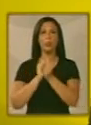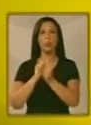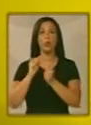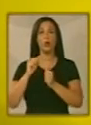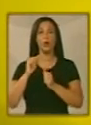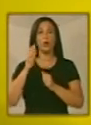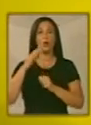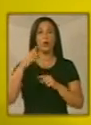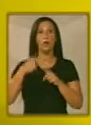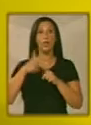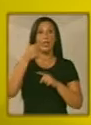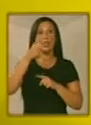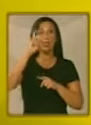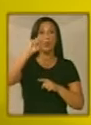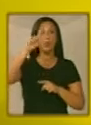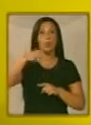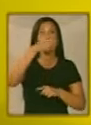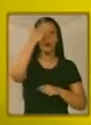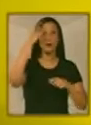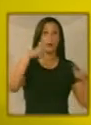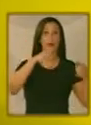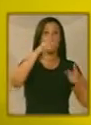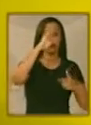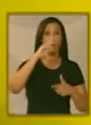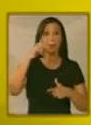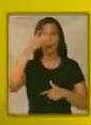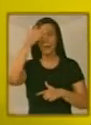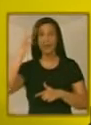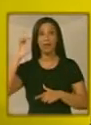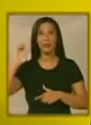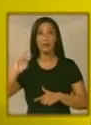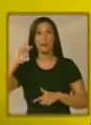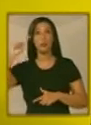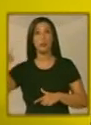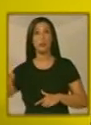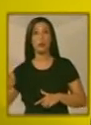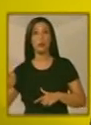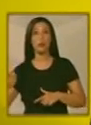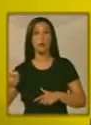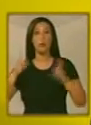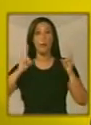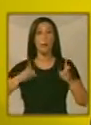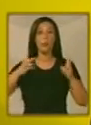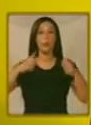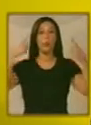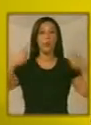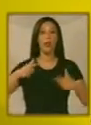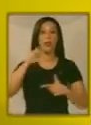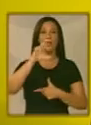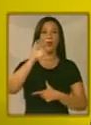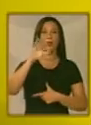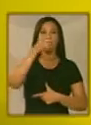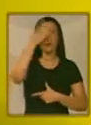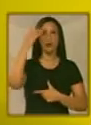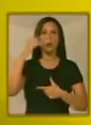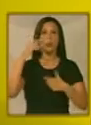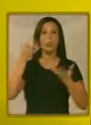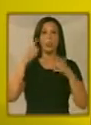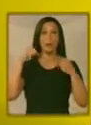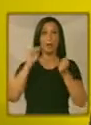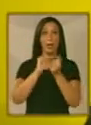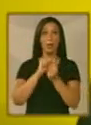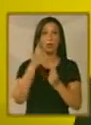a gente vai precisar de 15 mil voluntários. E no Parapan, 5 mil. E claro que a gente vai dar preferência para quem quiser trabalhar nos dois.